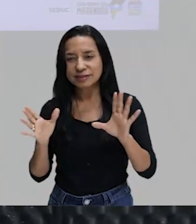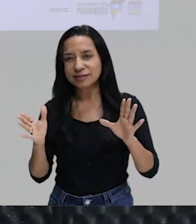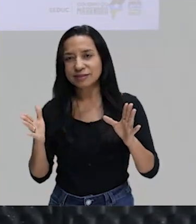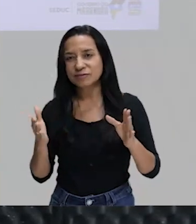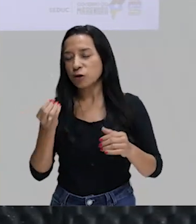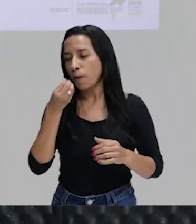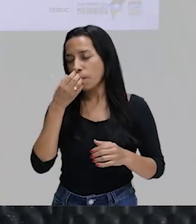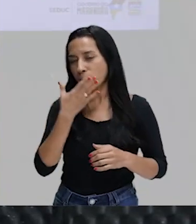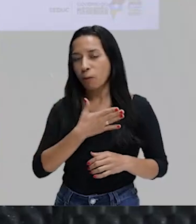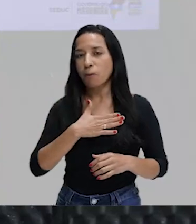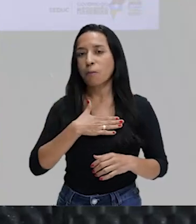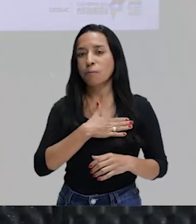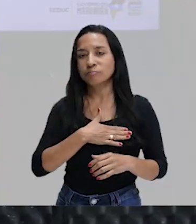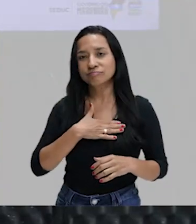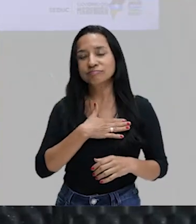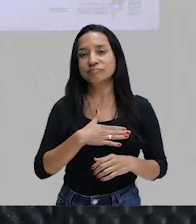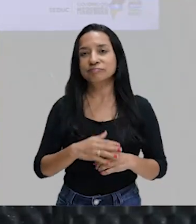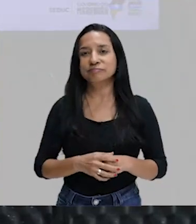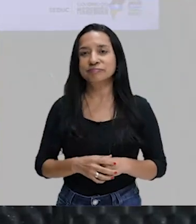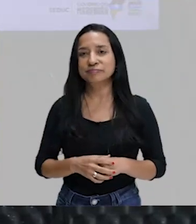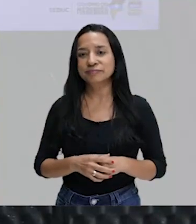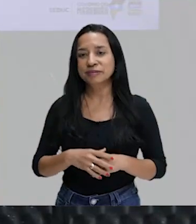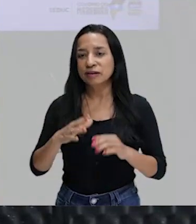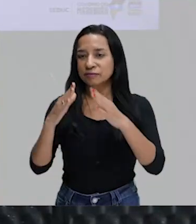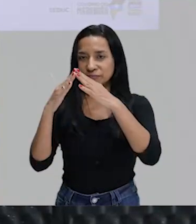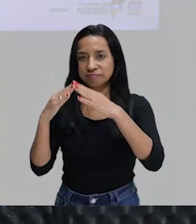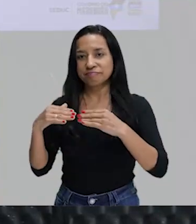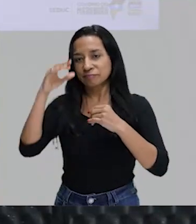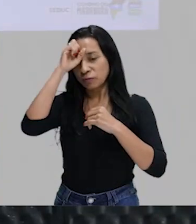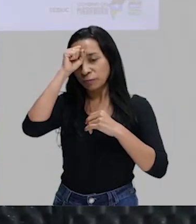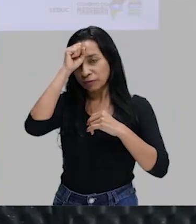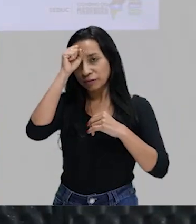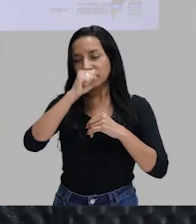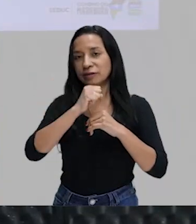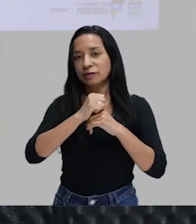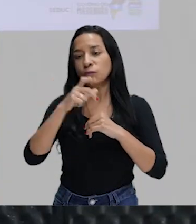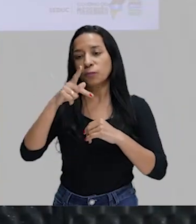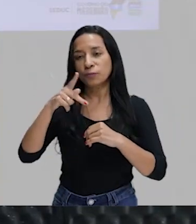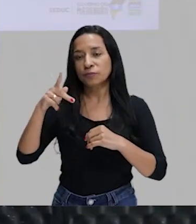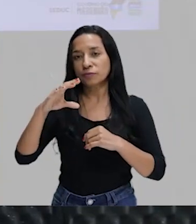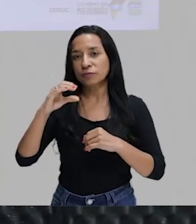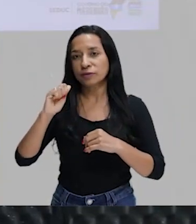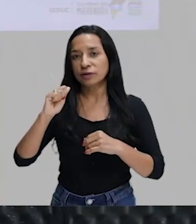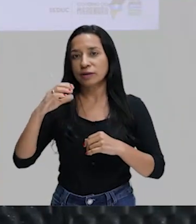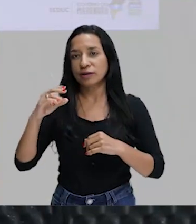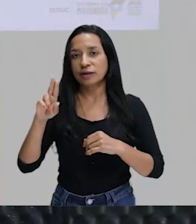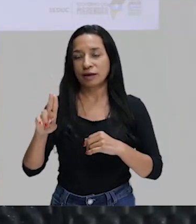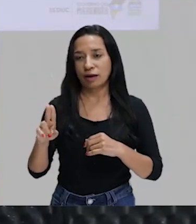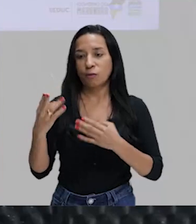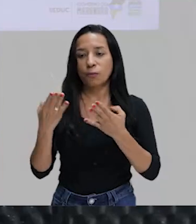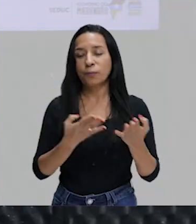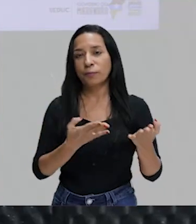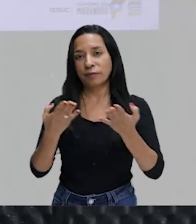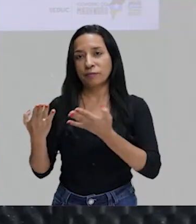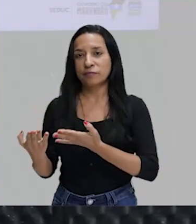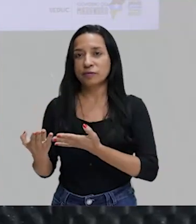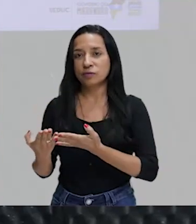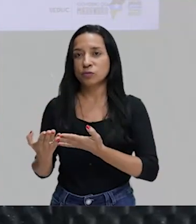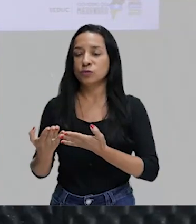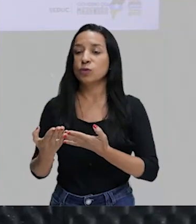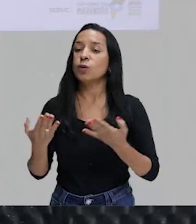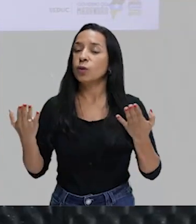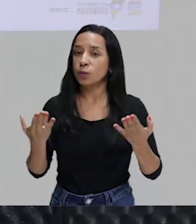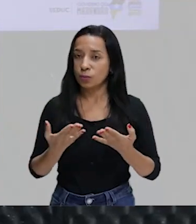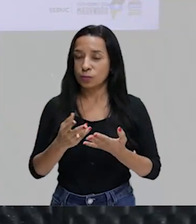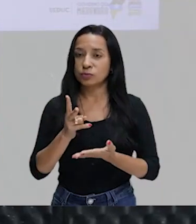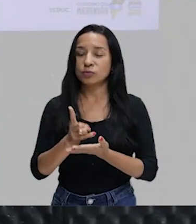aulas do programa Fique em Casa Aprendendo, eu sou a professora Cacau Sotero, sejam todos muito bem-vindos. Hoje nós vamos